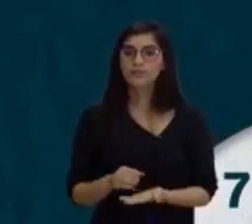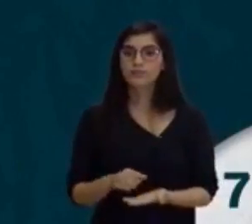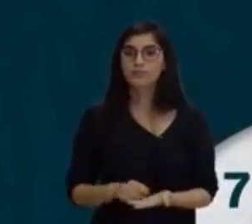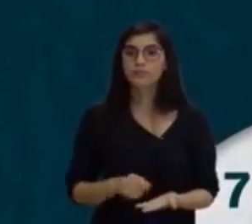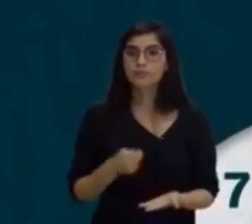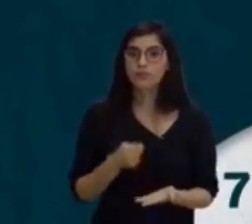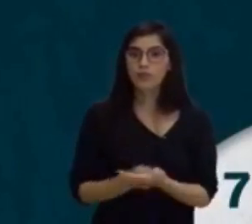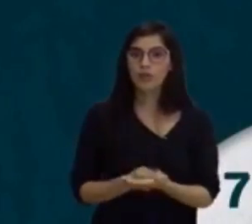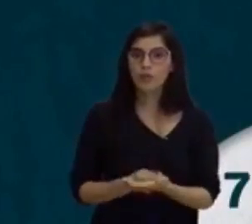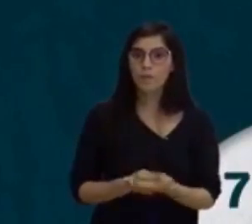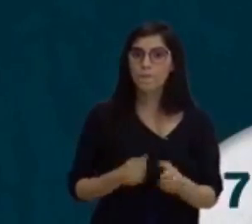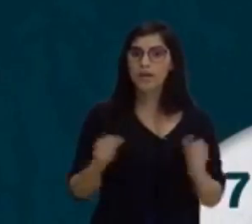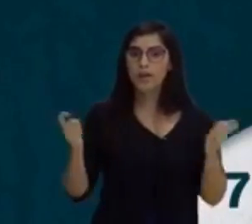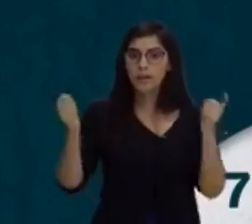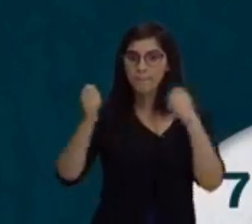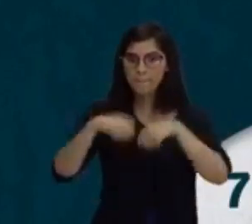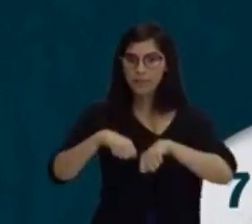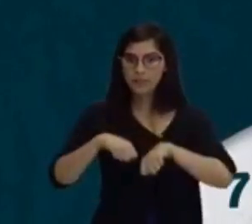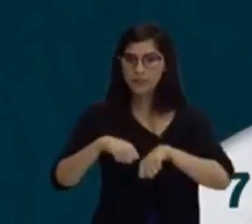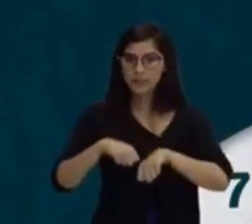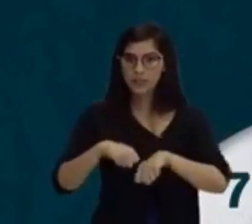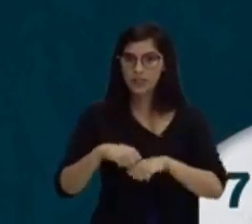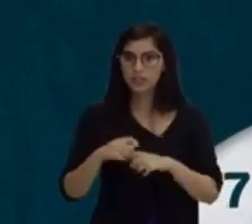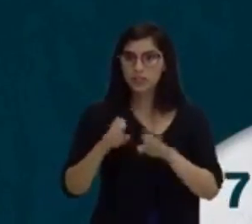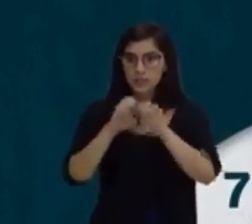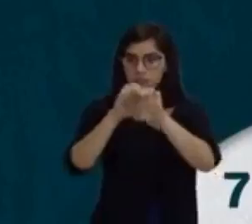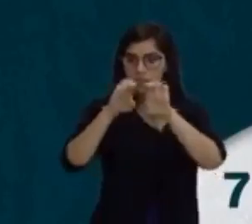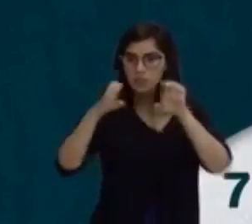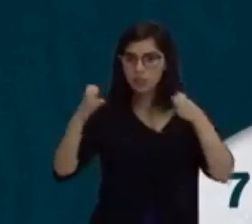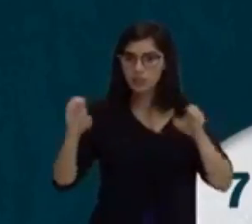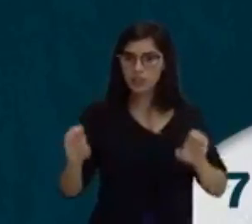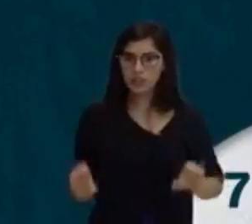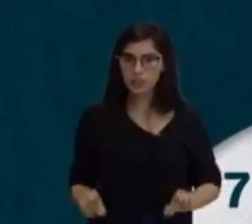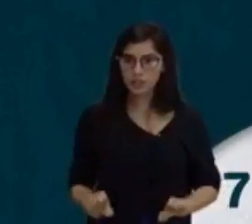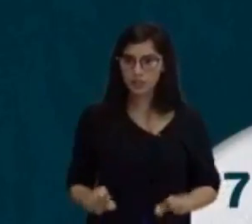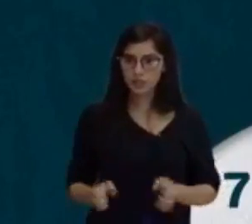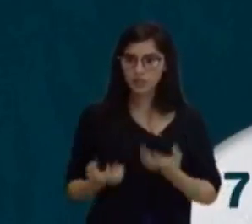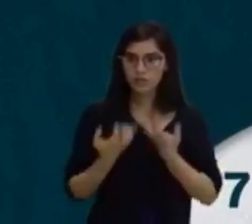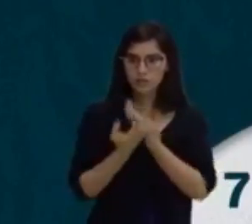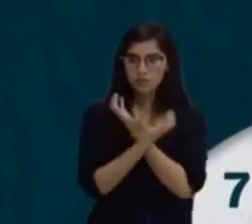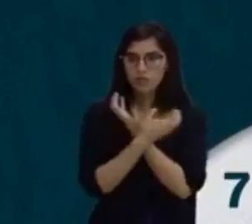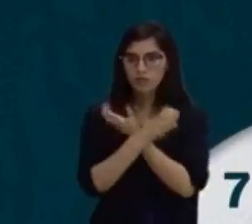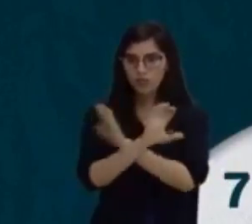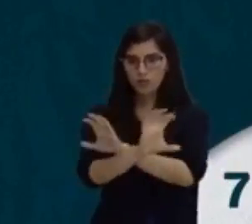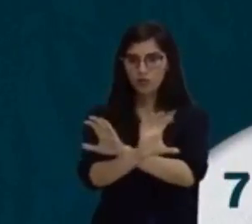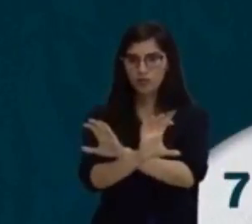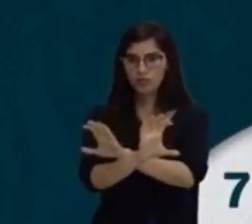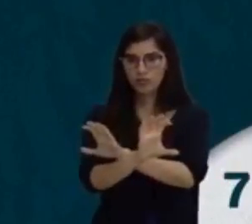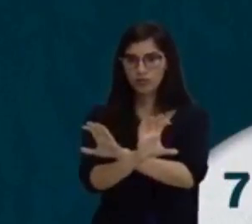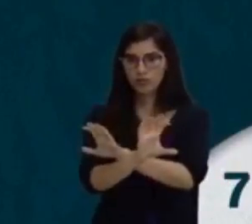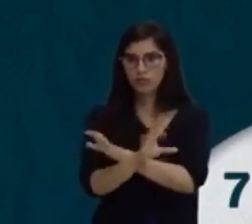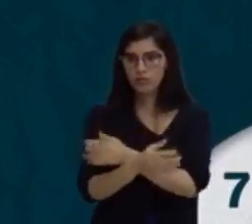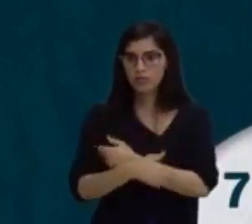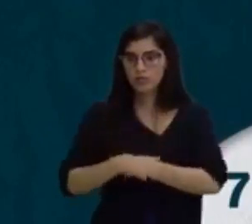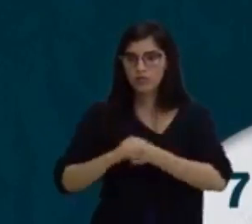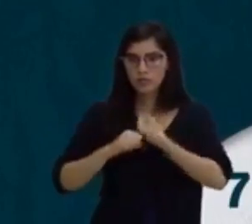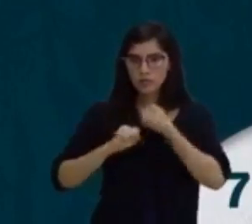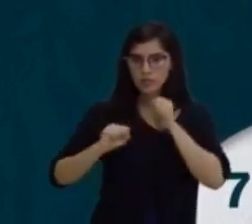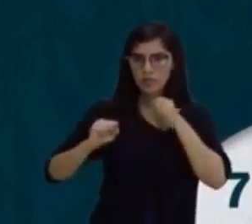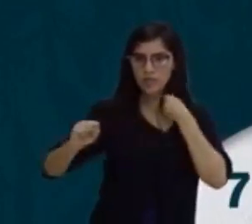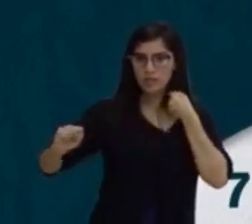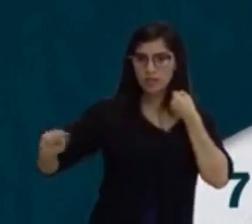estrutura muscular e esquelética se estender sem danos ou lesões e com ampla